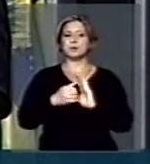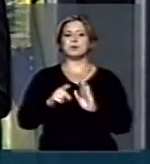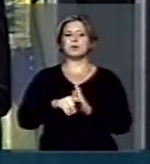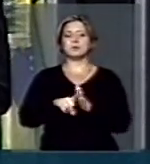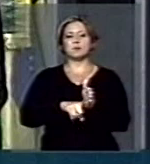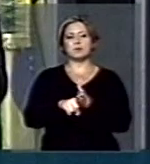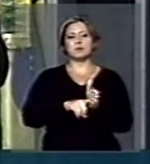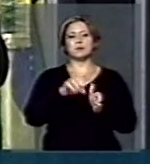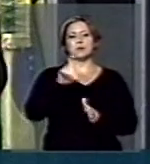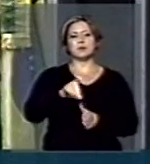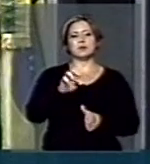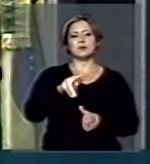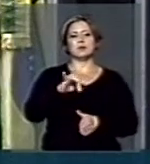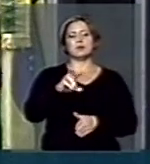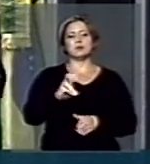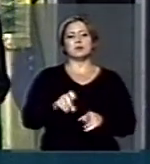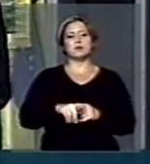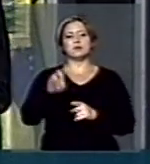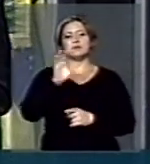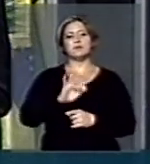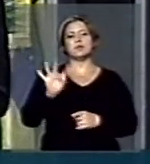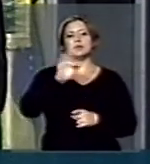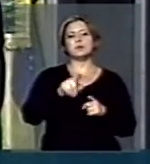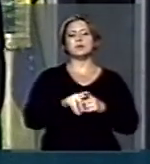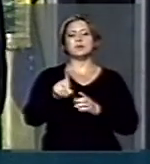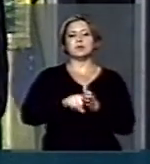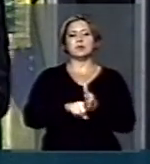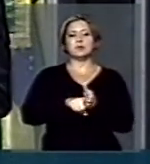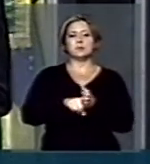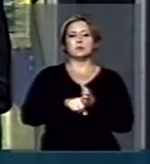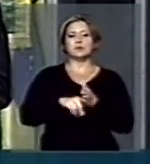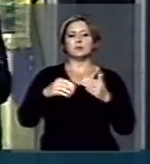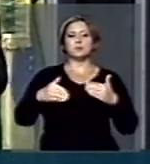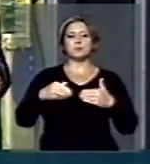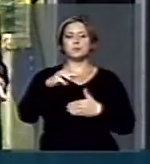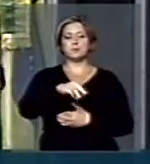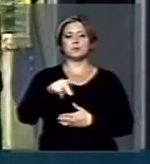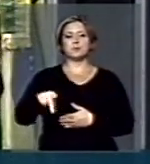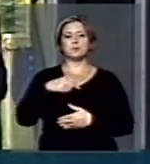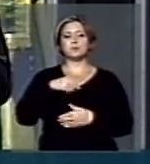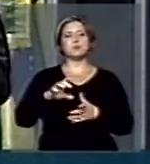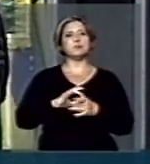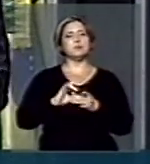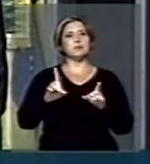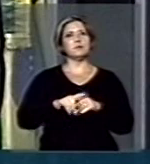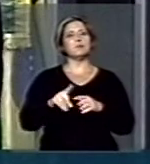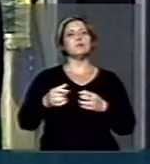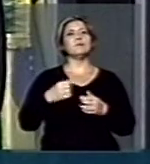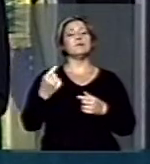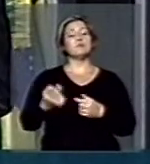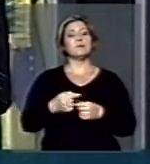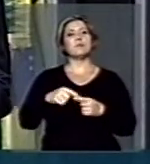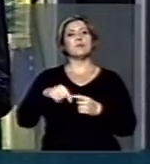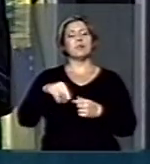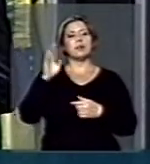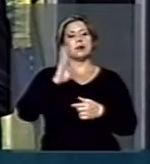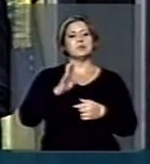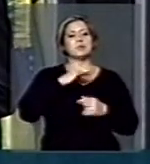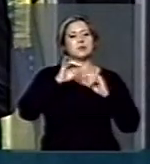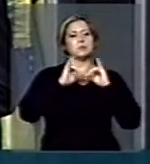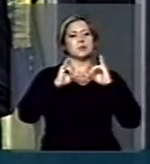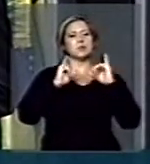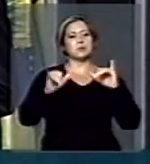Executivo Federal daquela nação e do Ministério Público Federal, que é independente, como é o nosso, as